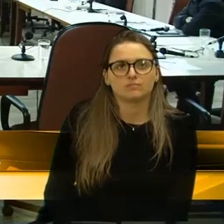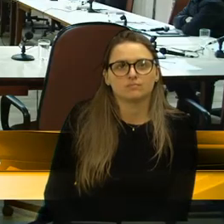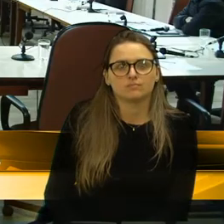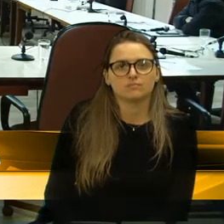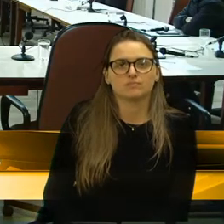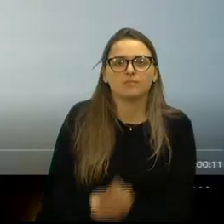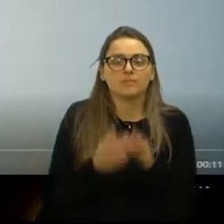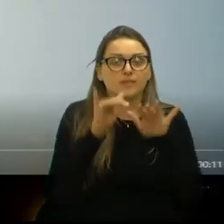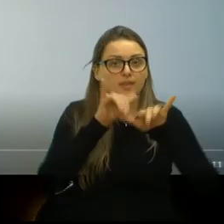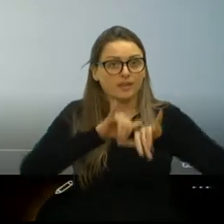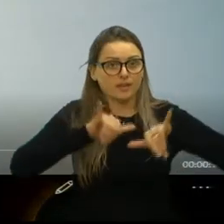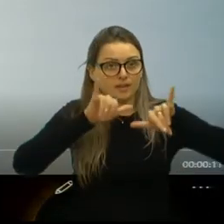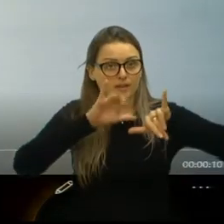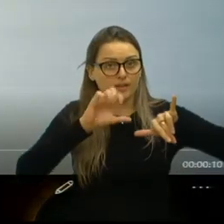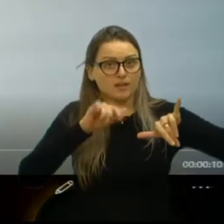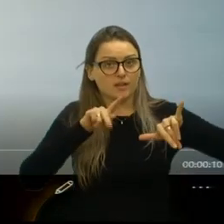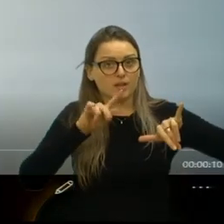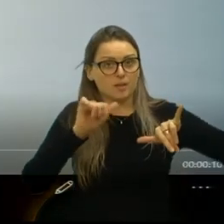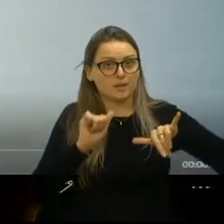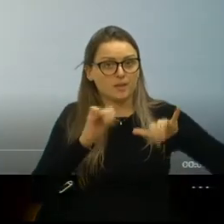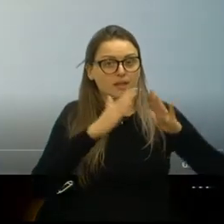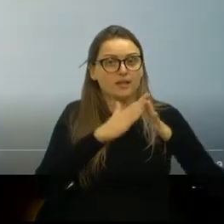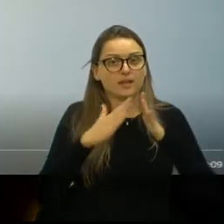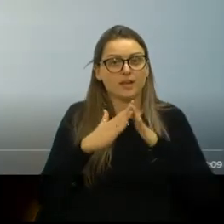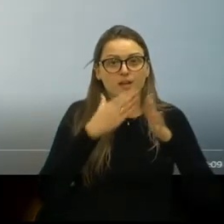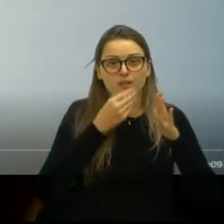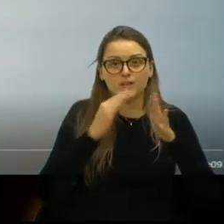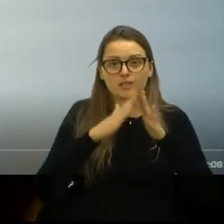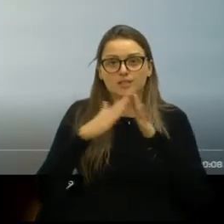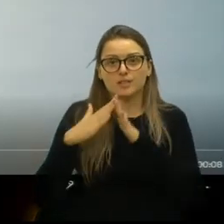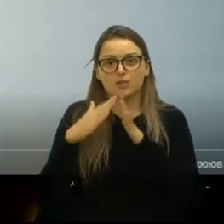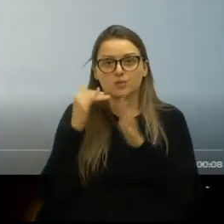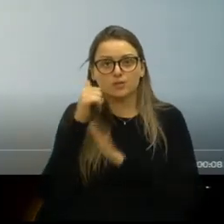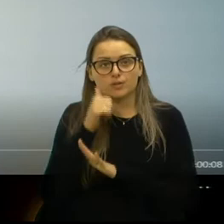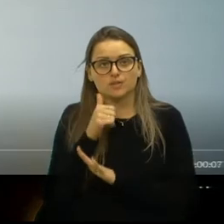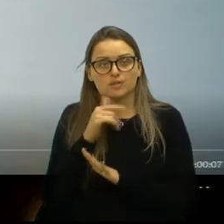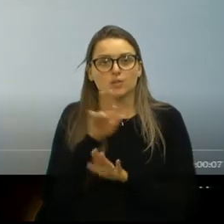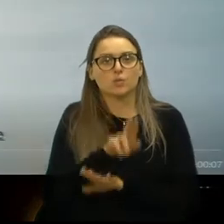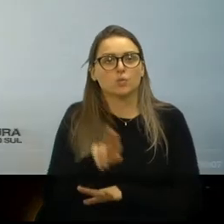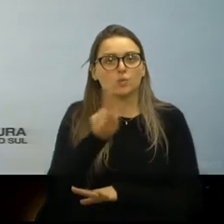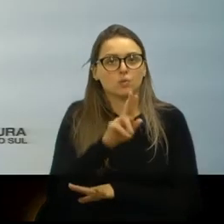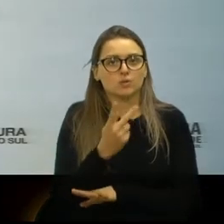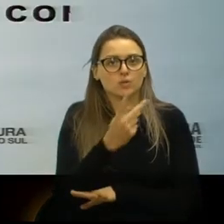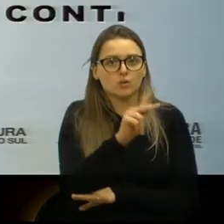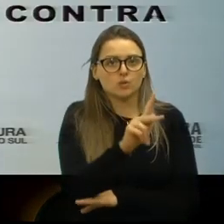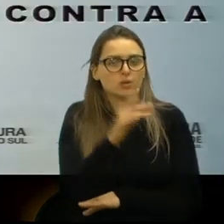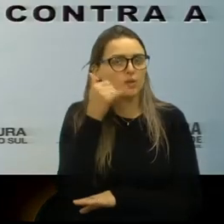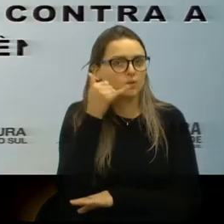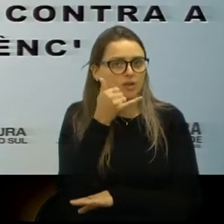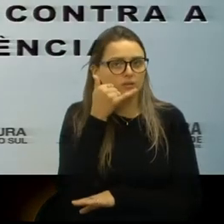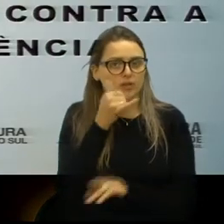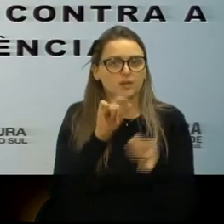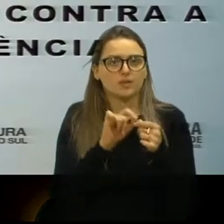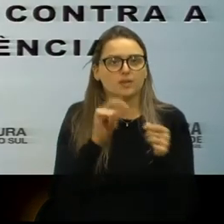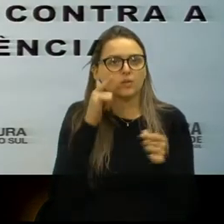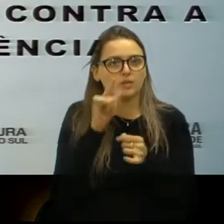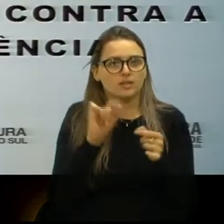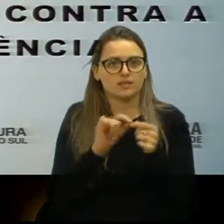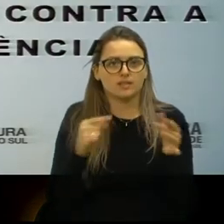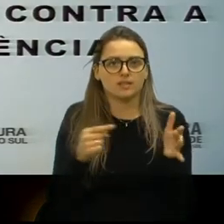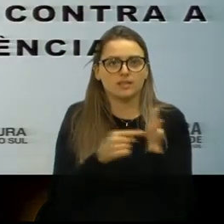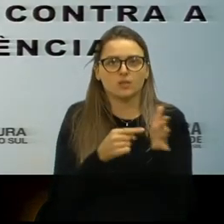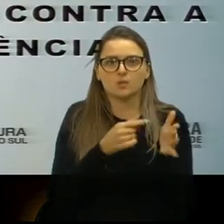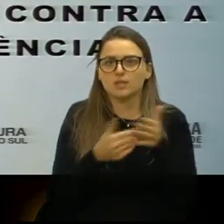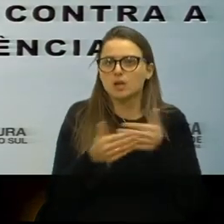Campanha Rede de Vizinhos e Vizinhas contra a Violência. Utilize o seu celular para poder denunciar qualquer tipo de